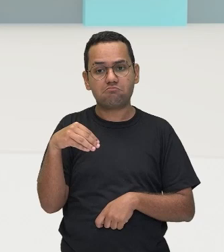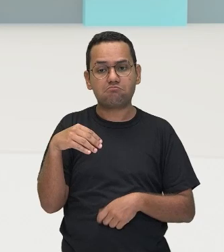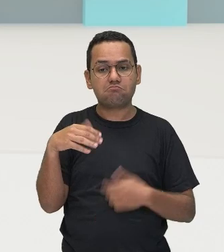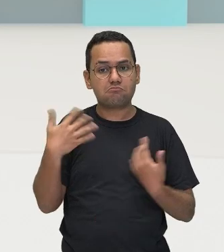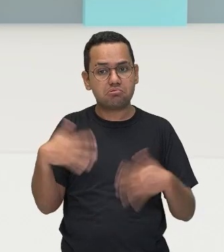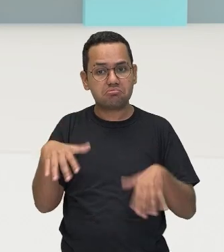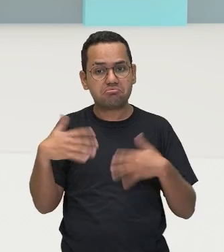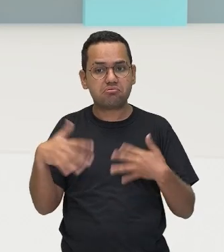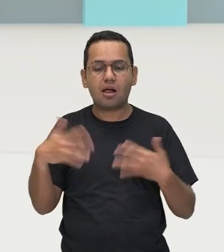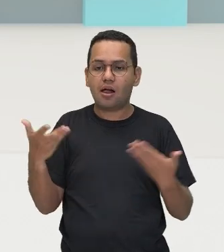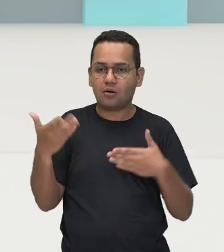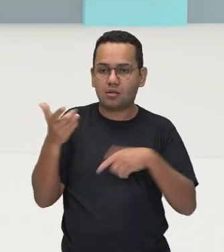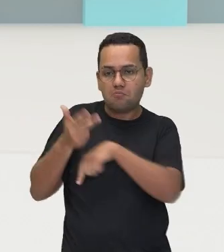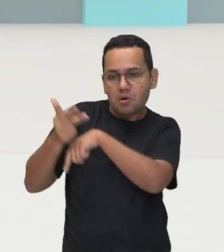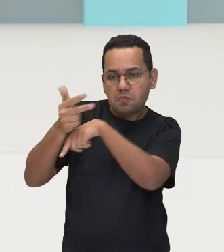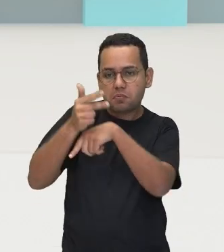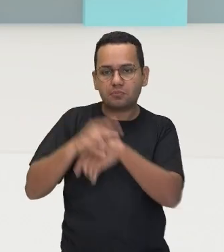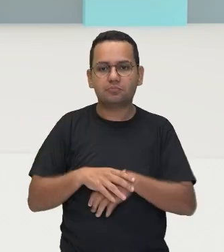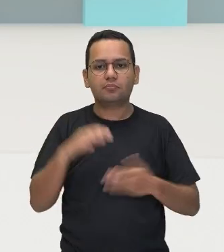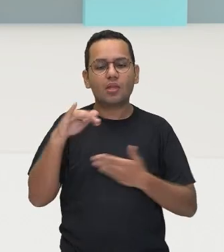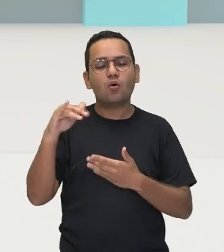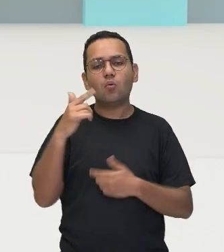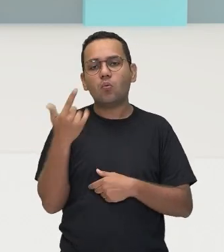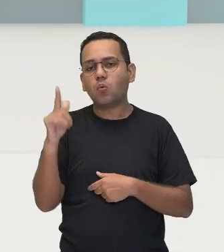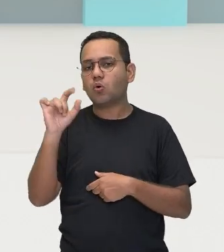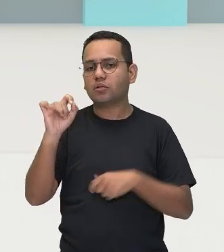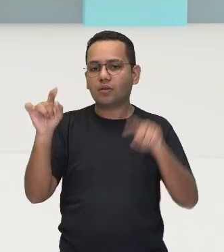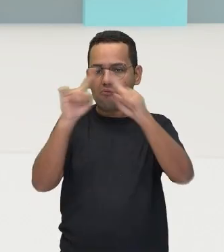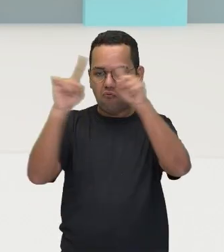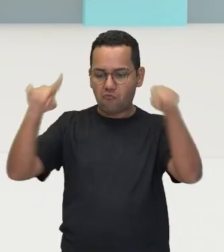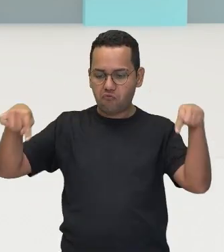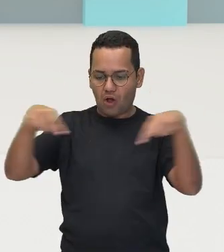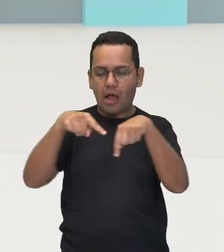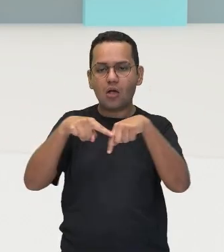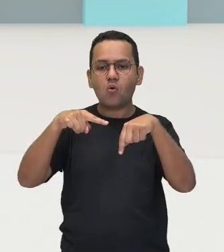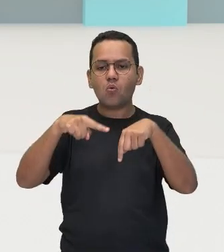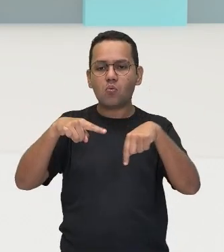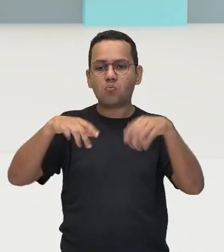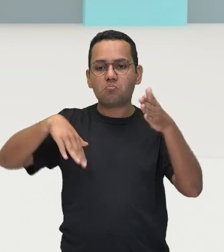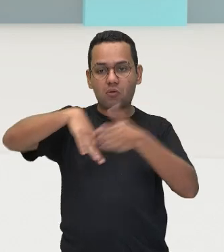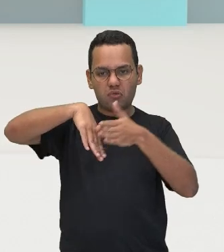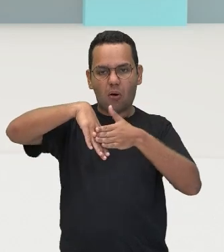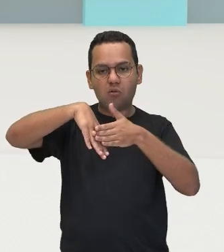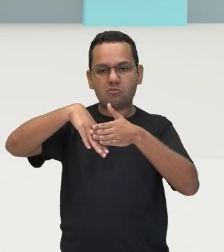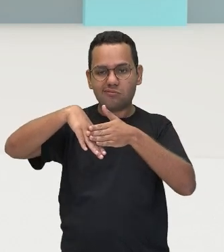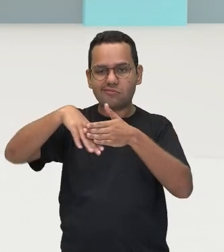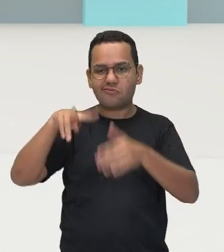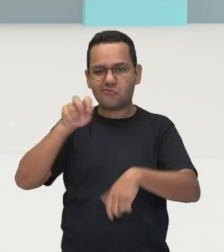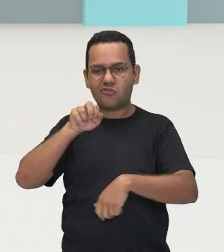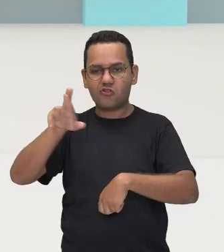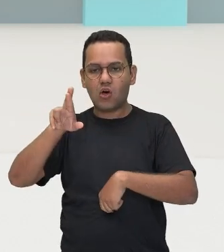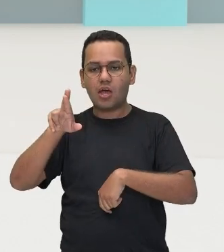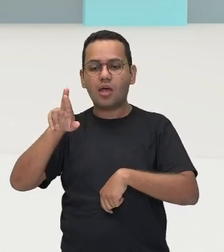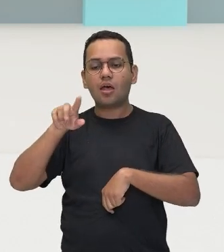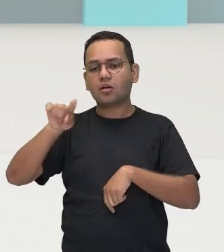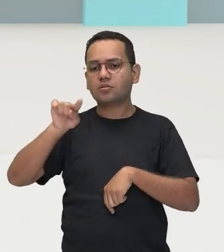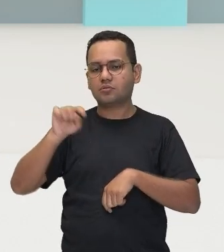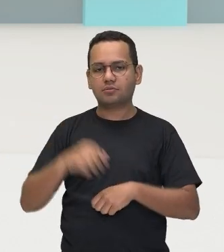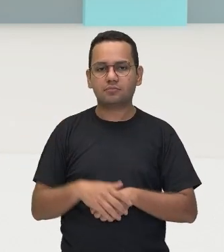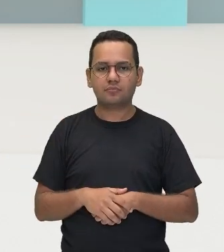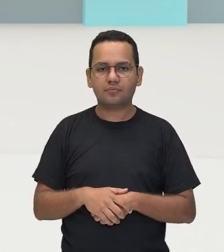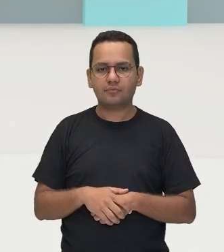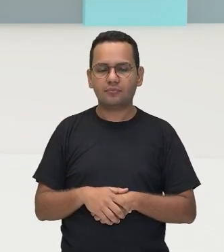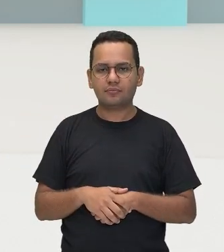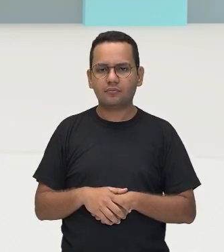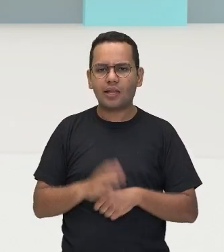né? Que é o árbitro de vídeo, que veio pra ajudar a diminuir, né, os